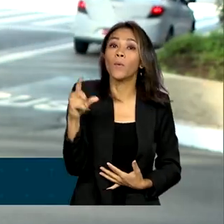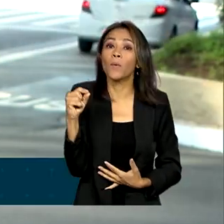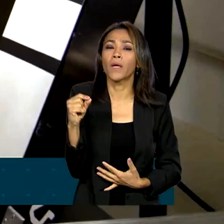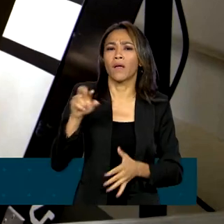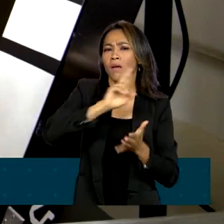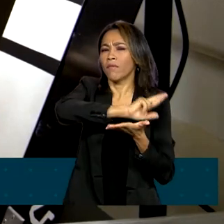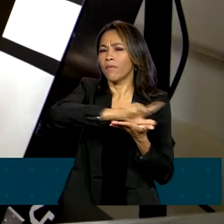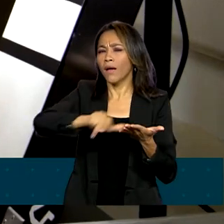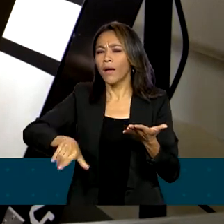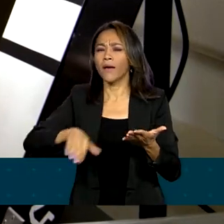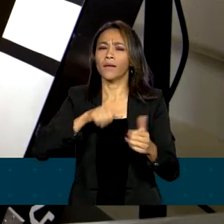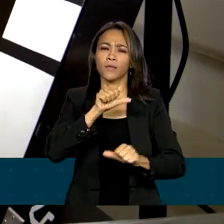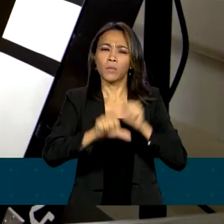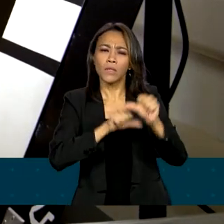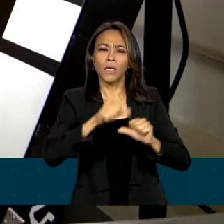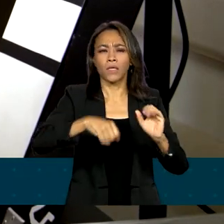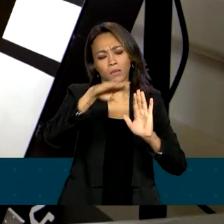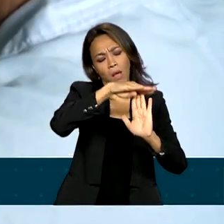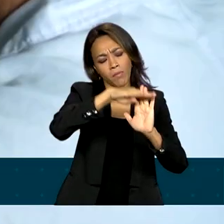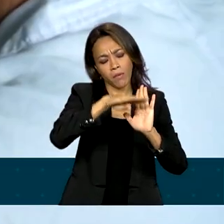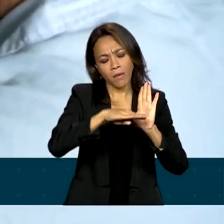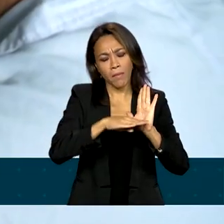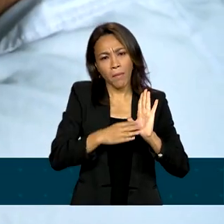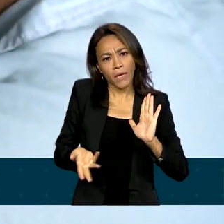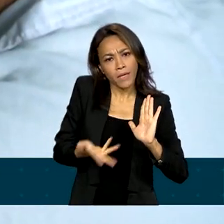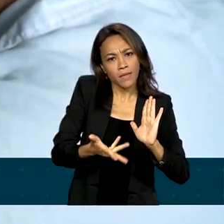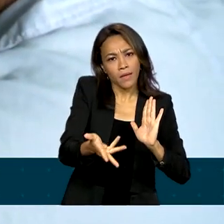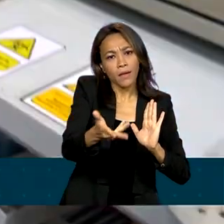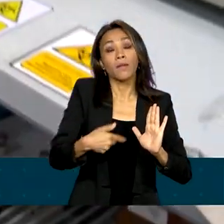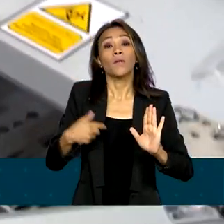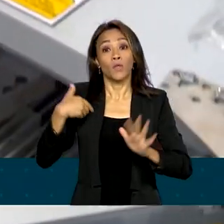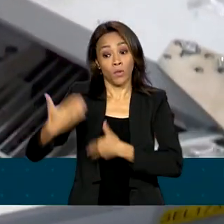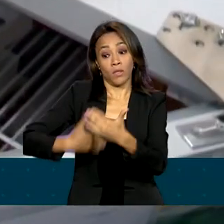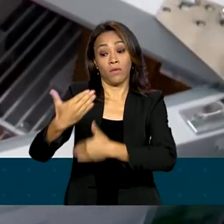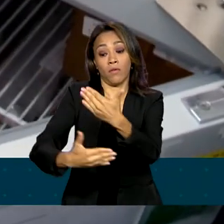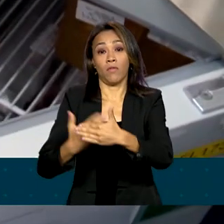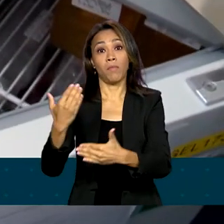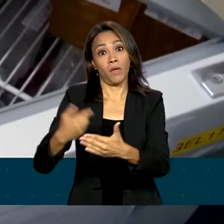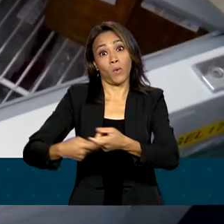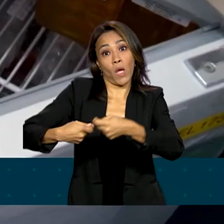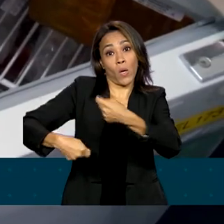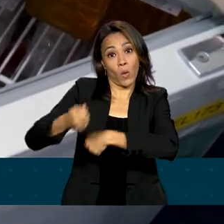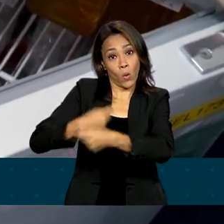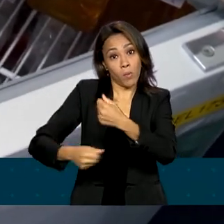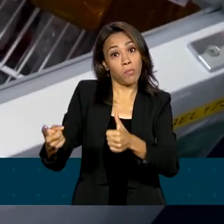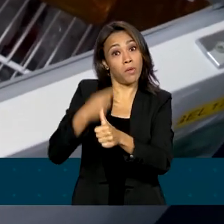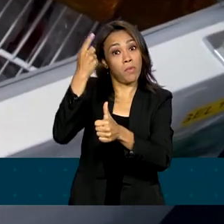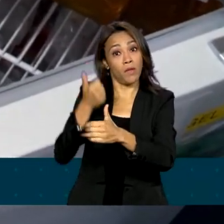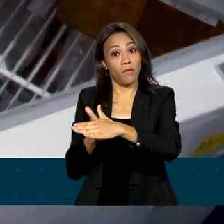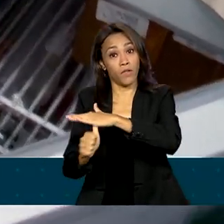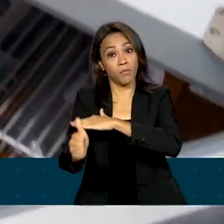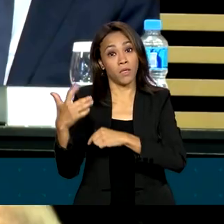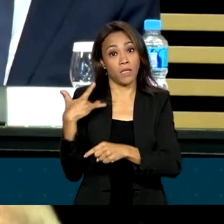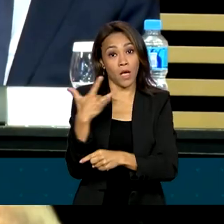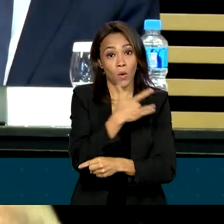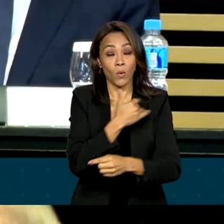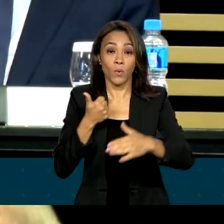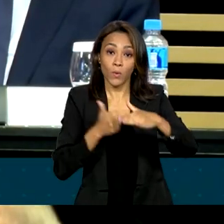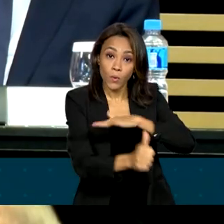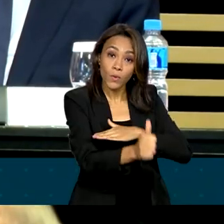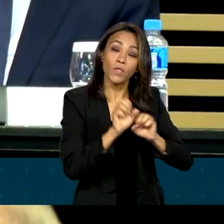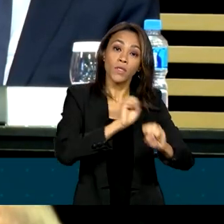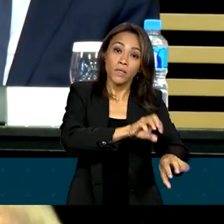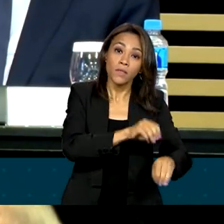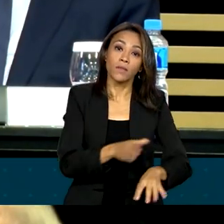reformas em ritmo acelerado e que o crescimento econômico do país passa por investimentos em saúde e educação. A ciência